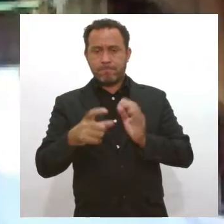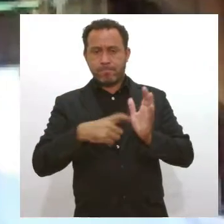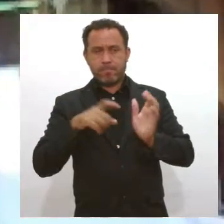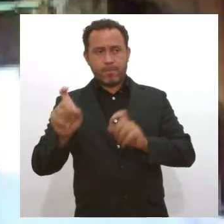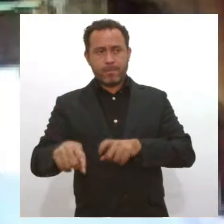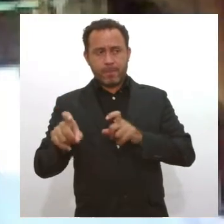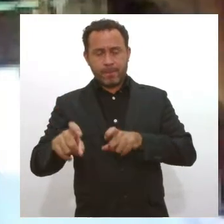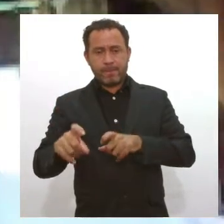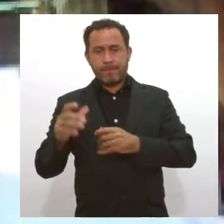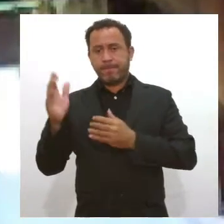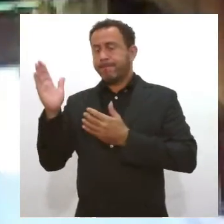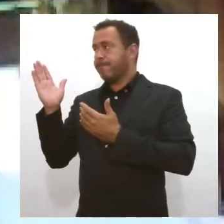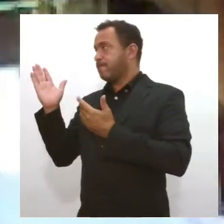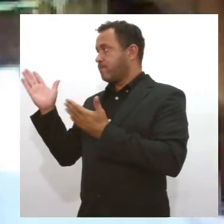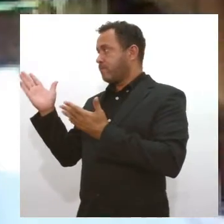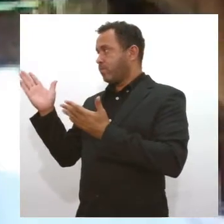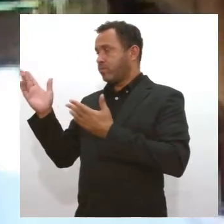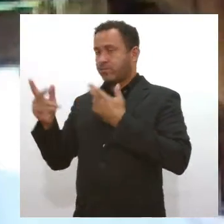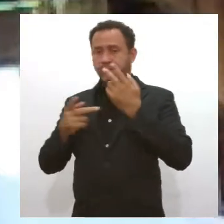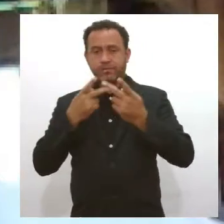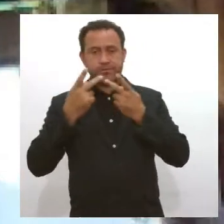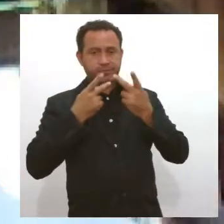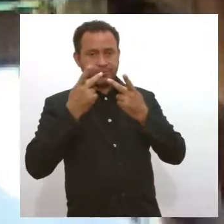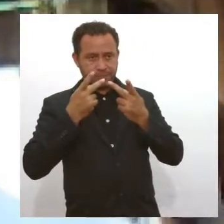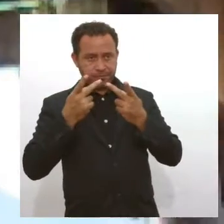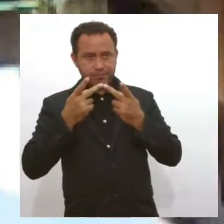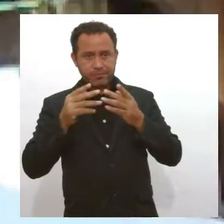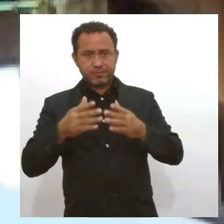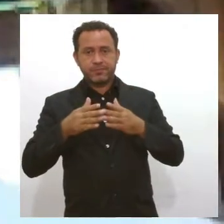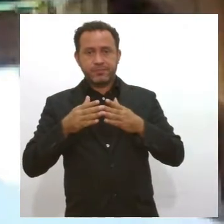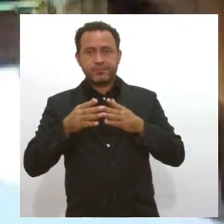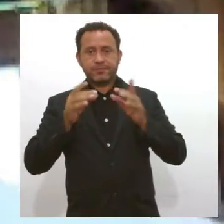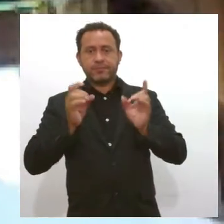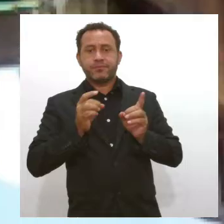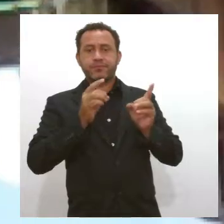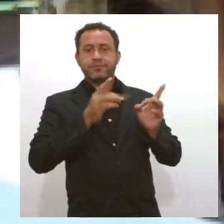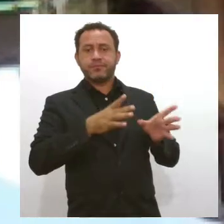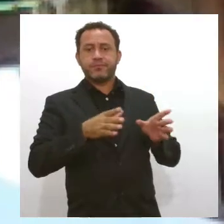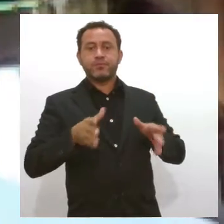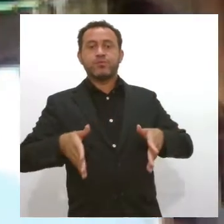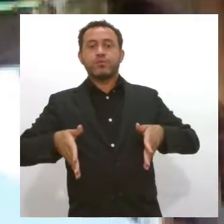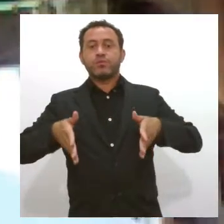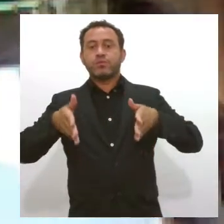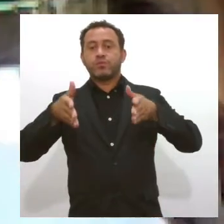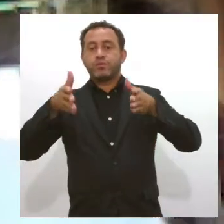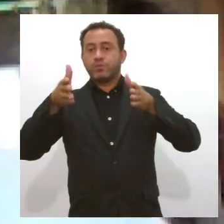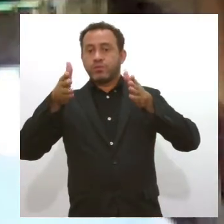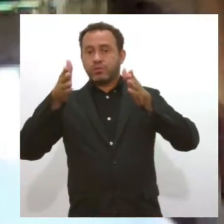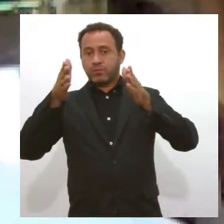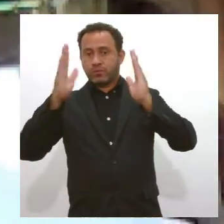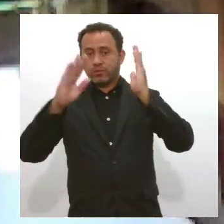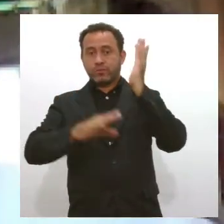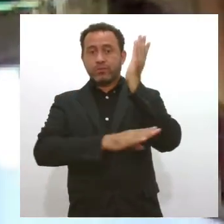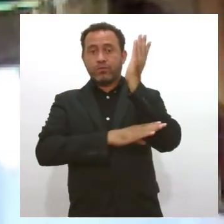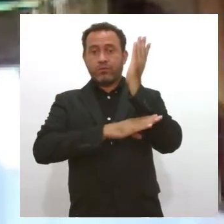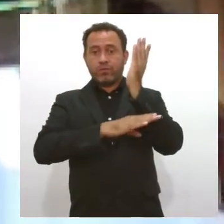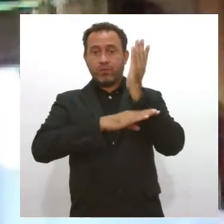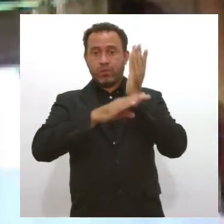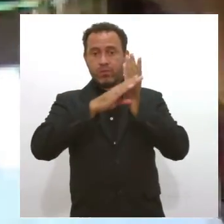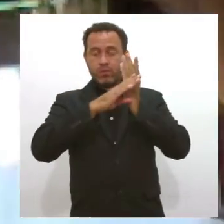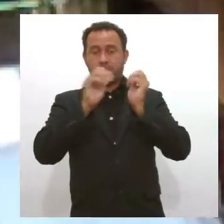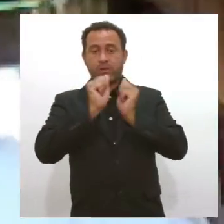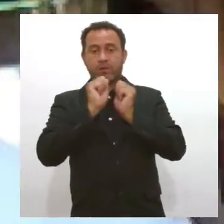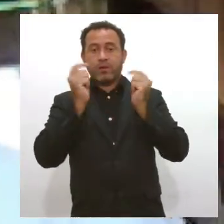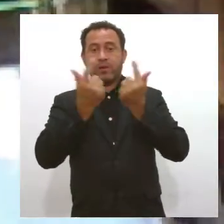O deputado Irã Barbosa se pronunciou para repudiar a ação de despejo na ocupação João Mulungu, no prédio na Avenida Ivo do